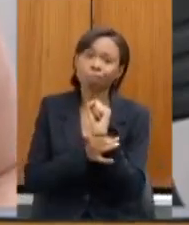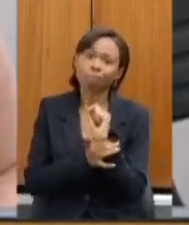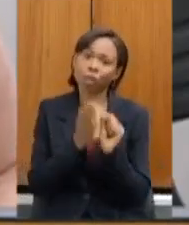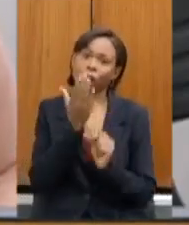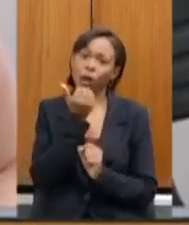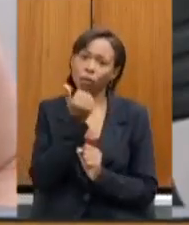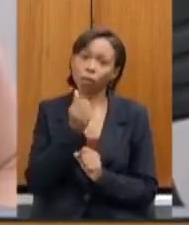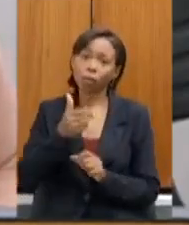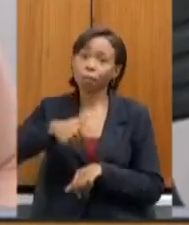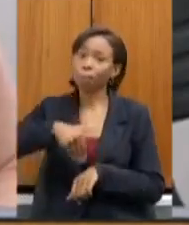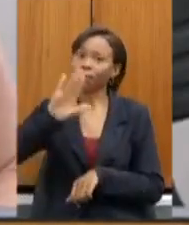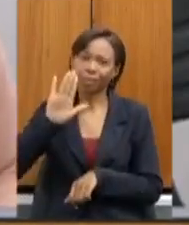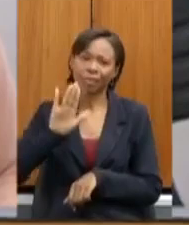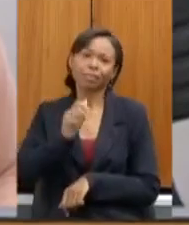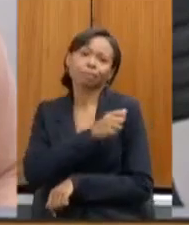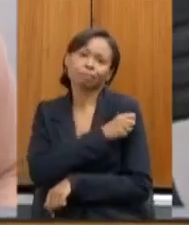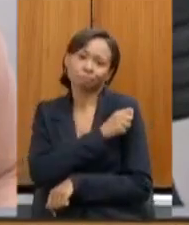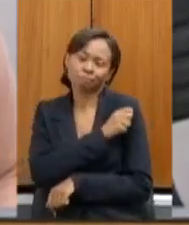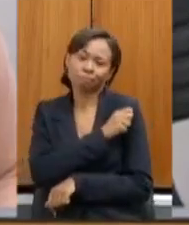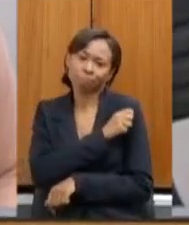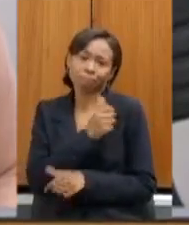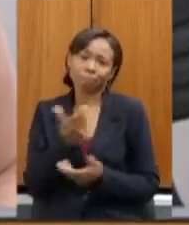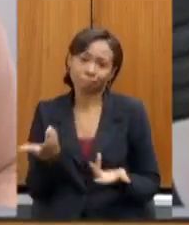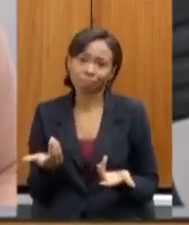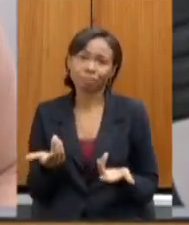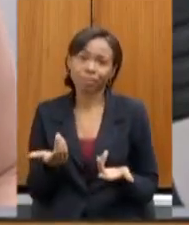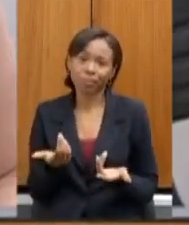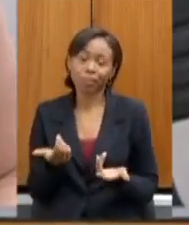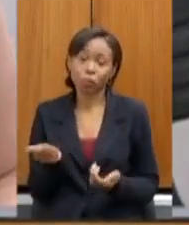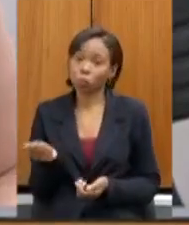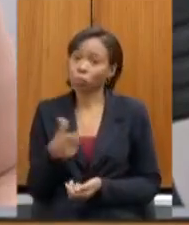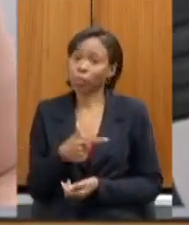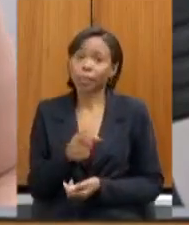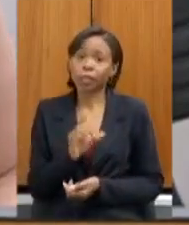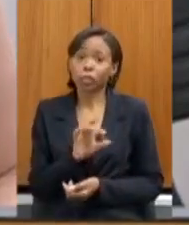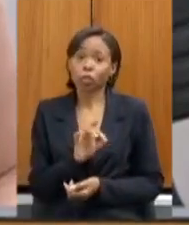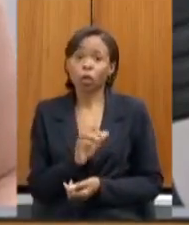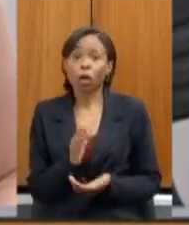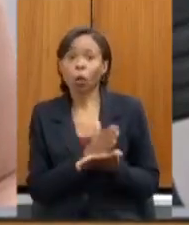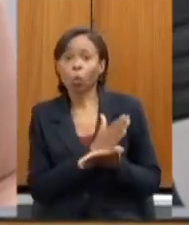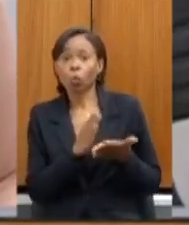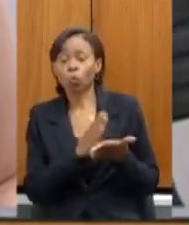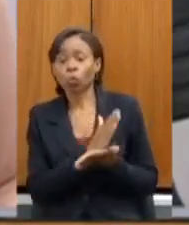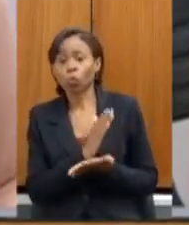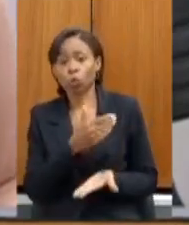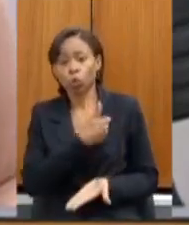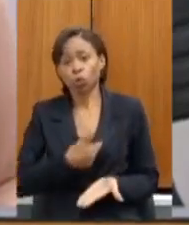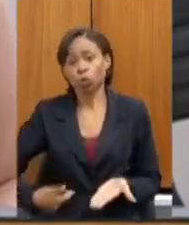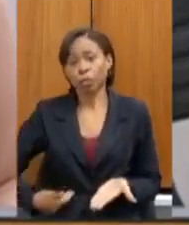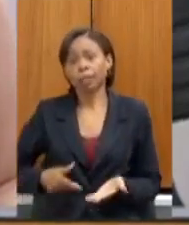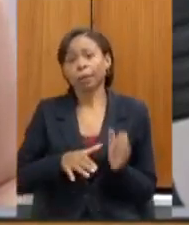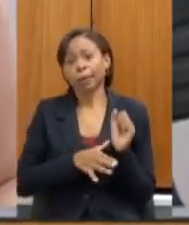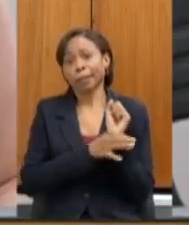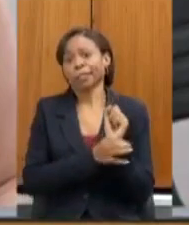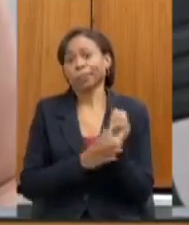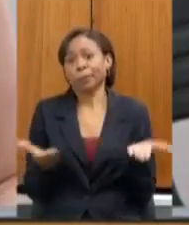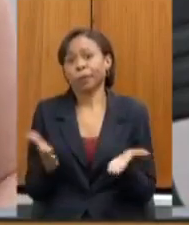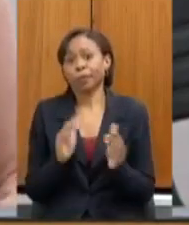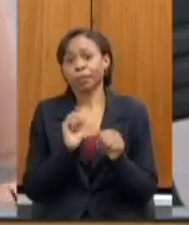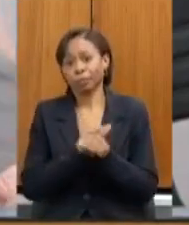estudantes além daqueles que o governo do estado fez garantiu durante essa pandemia então